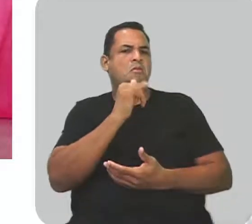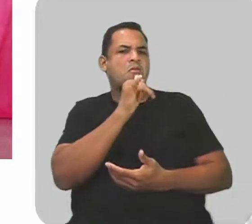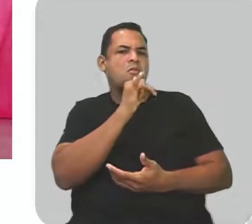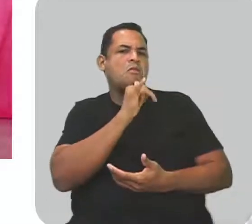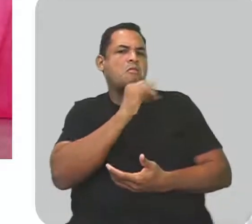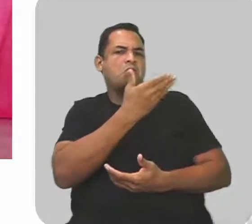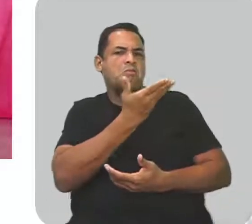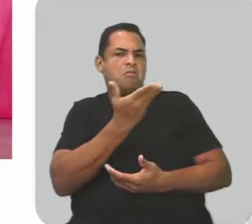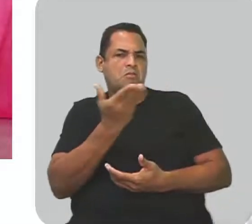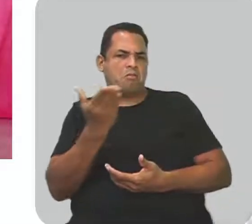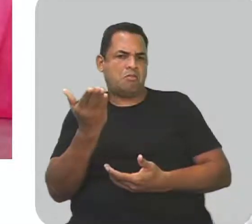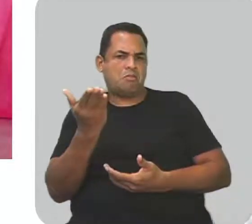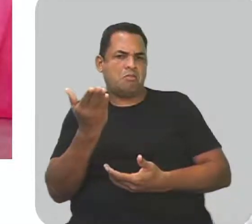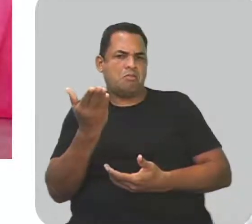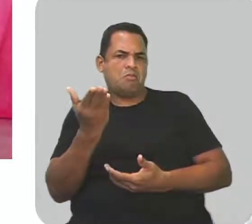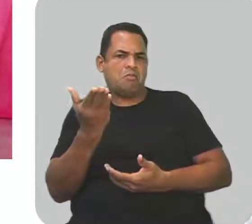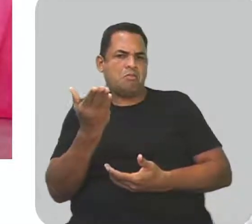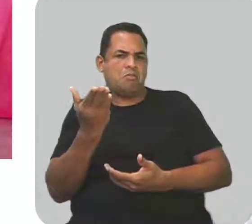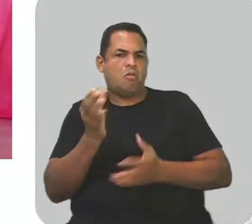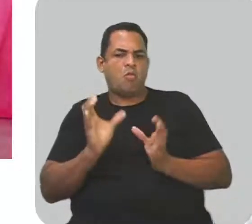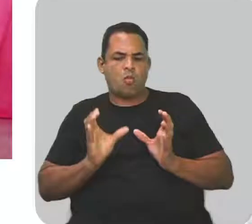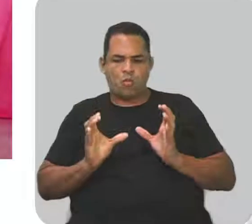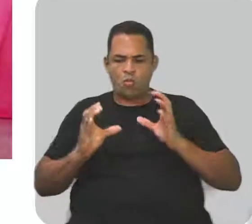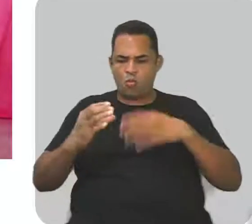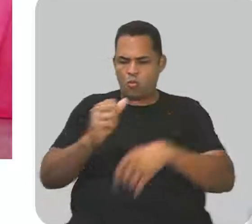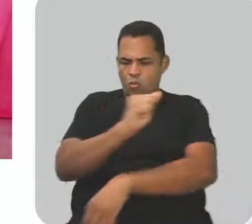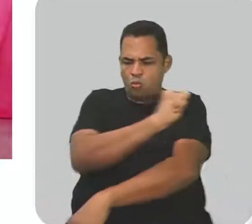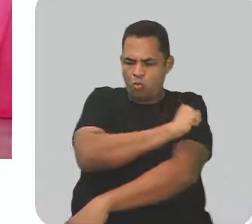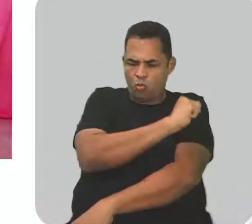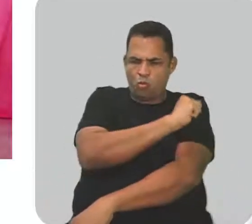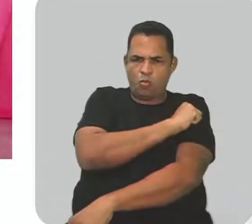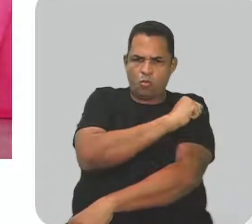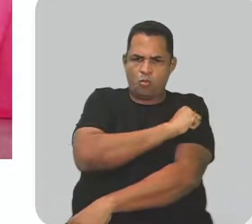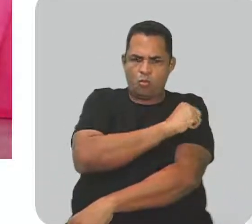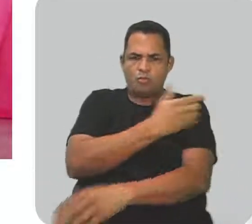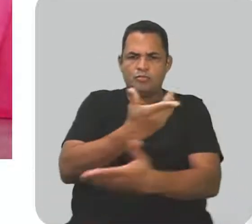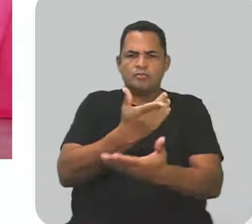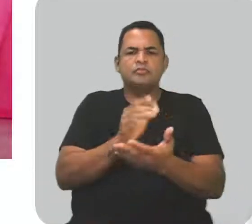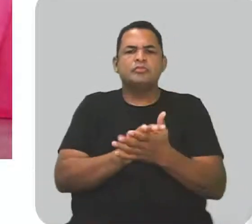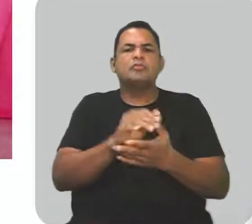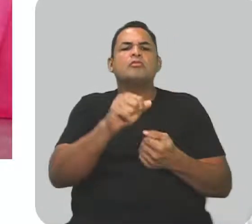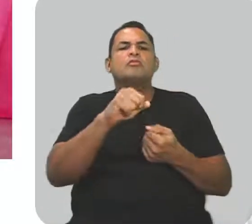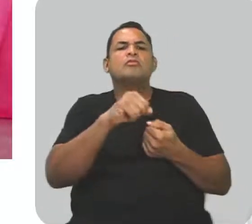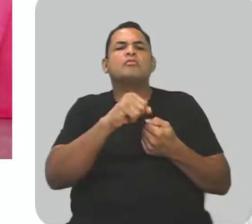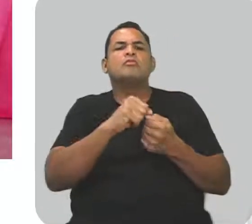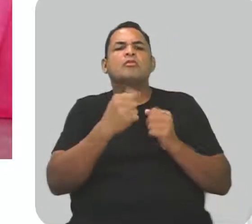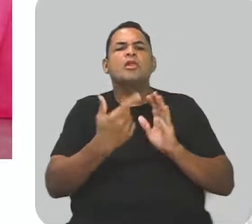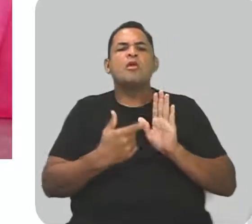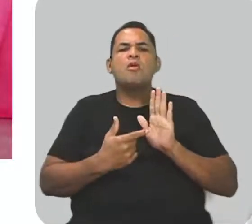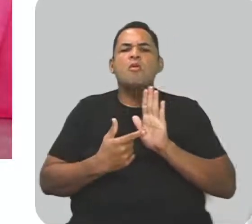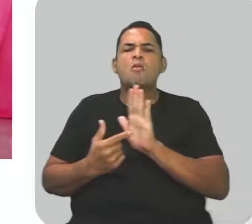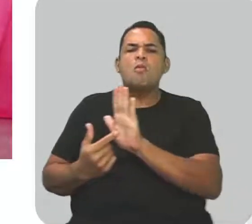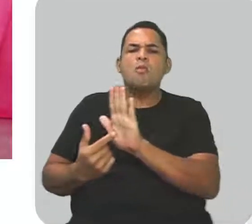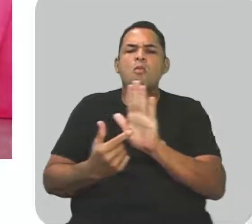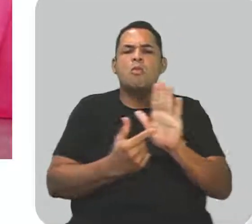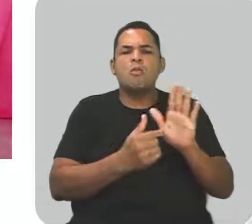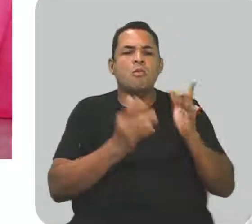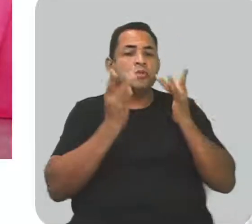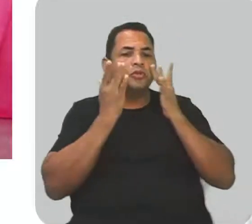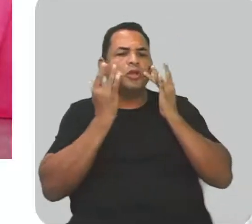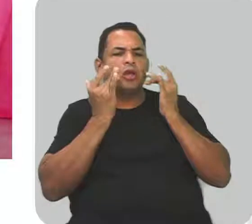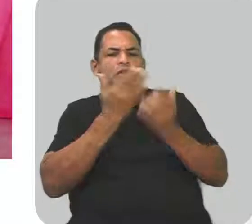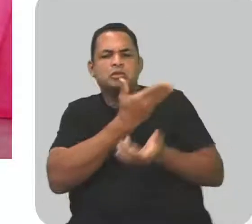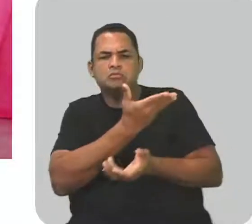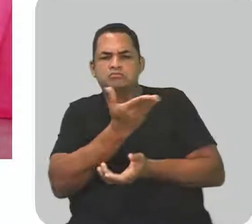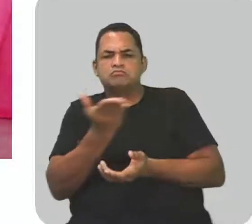que eu tenho um grupo de aluno, né, que está fazendo uma apresentação, dramatização.